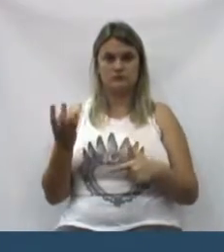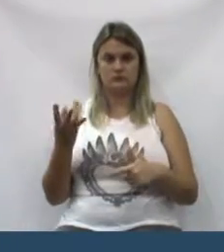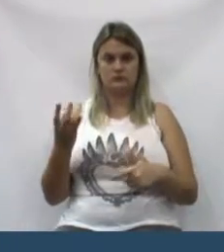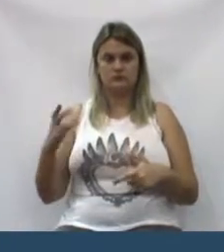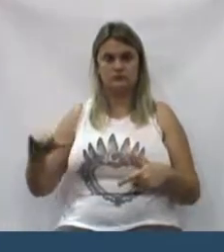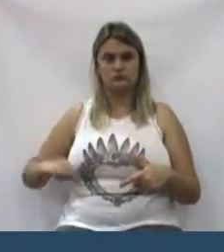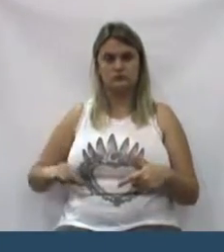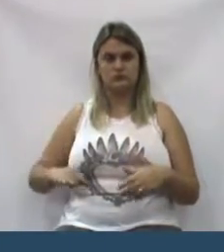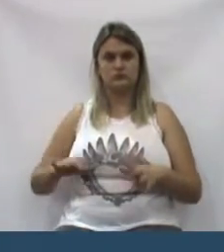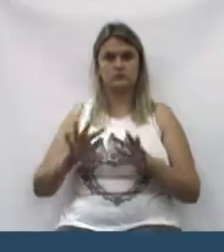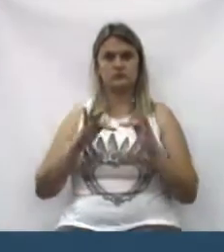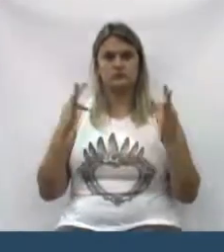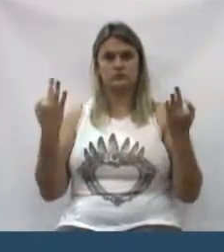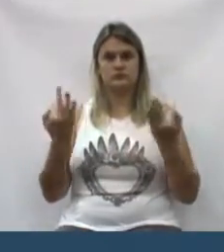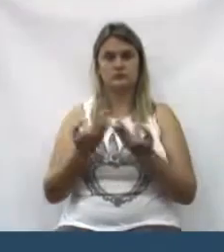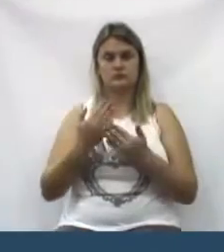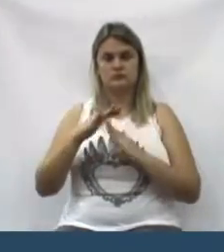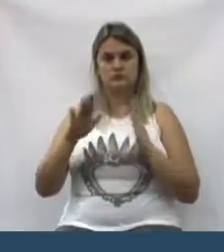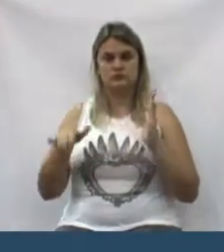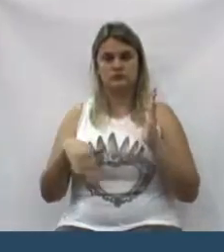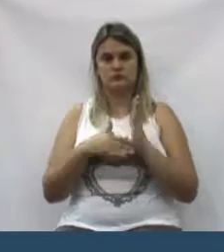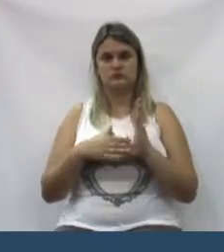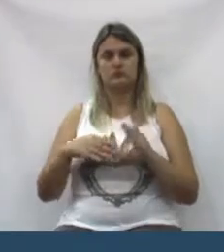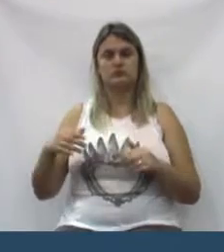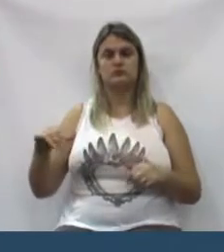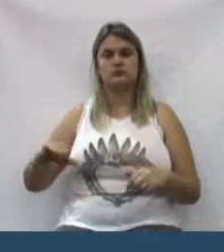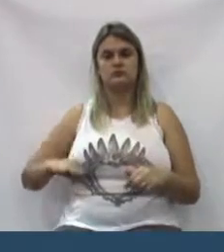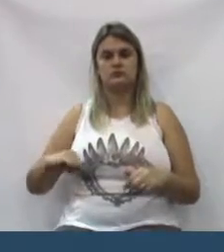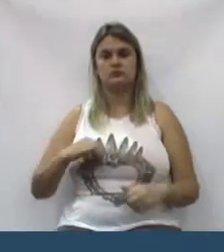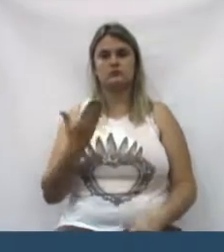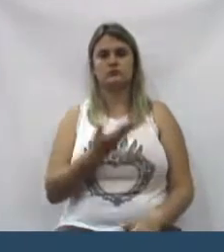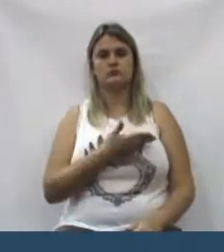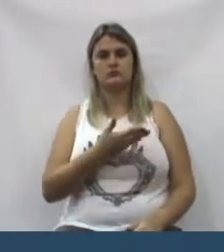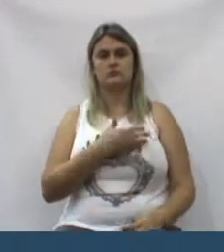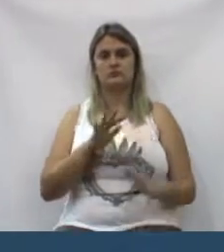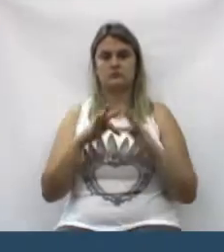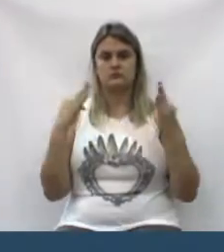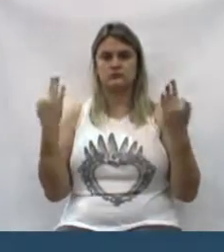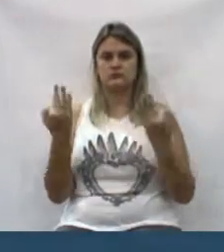sofre a família inteira, sofre os amigos da família,